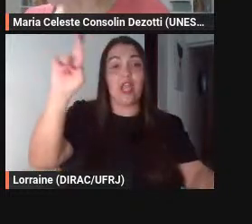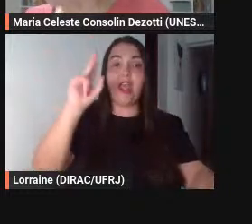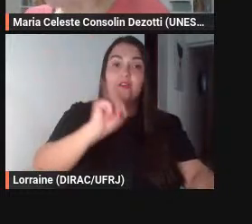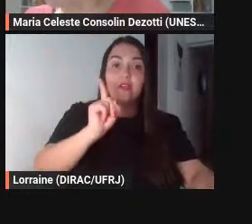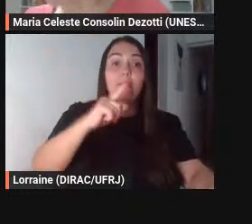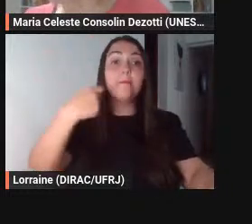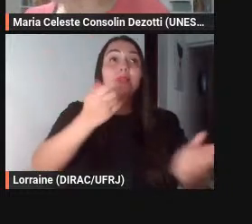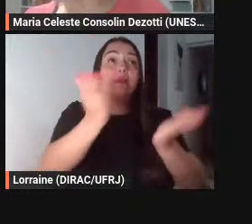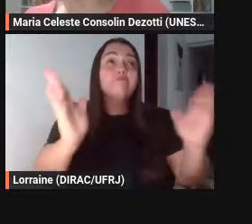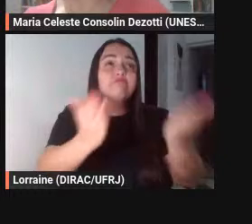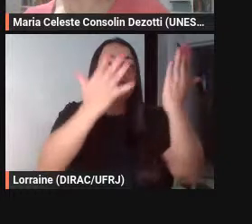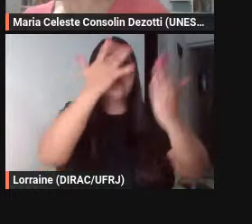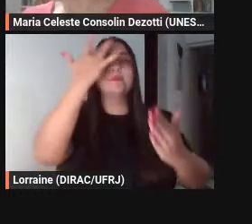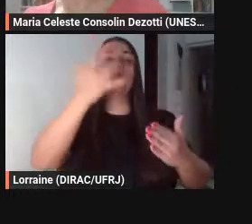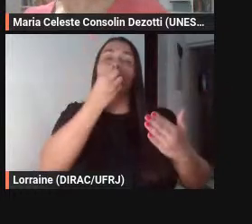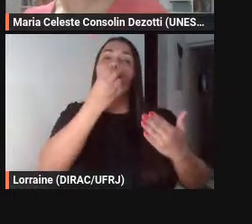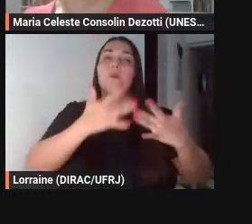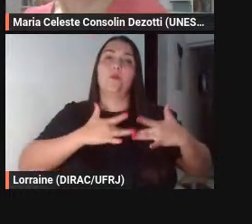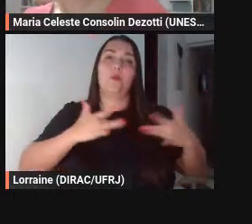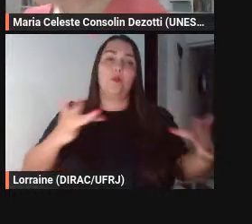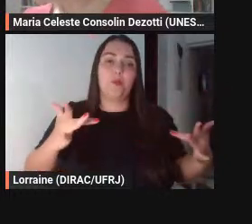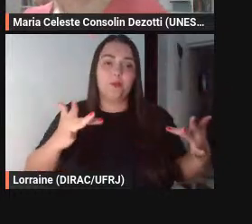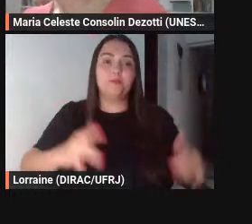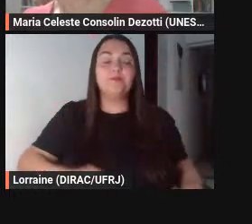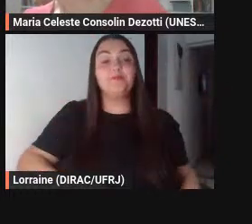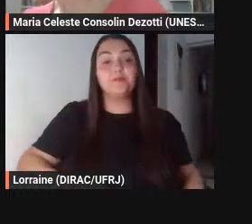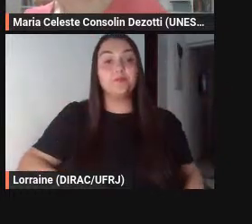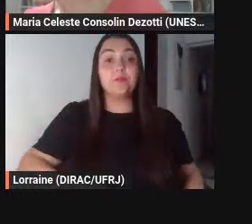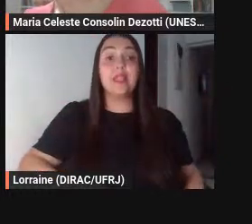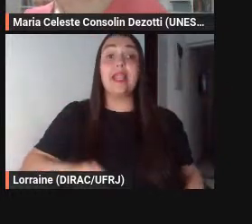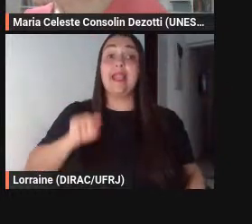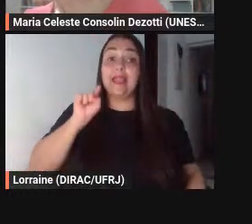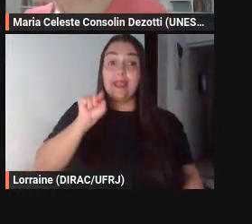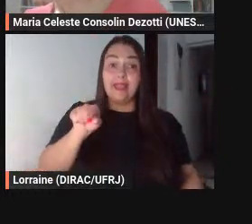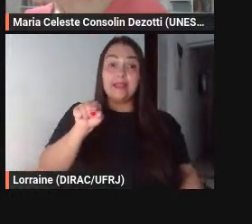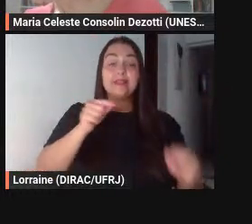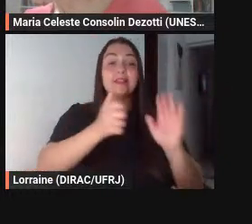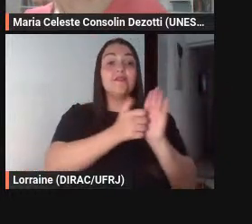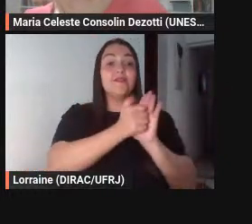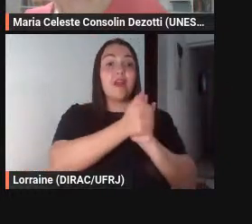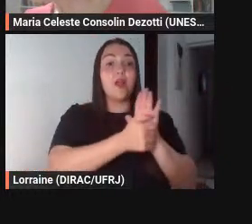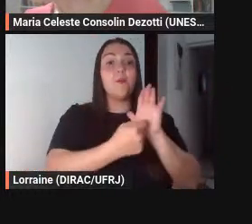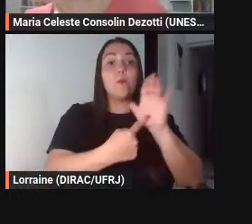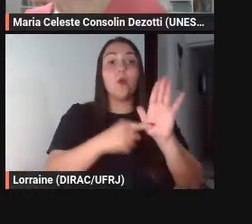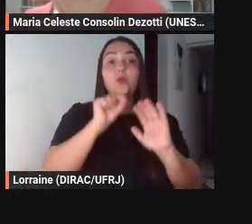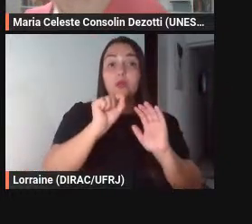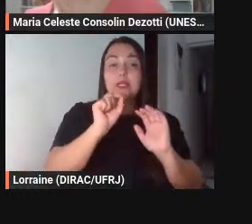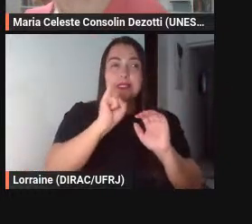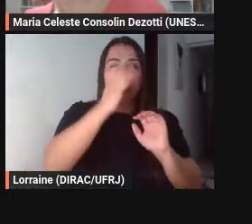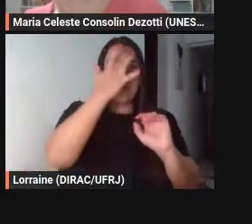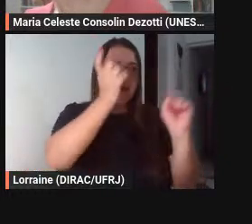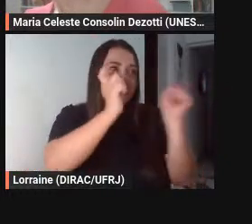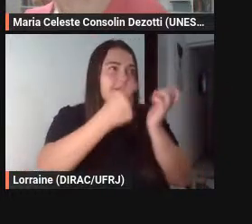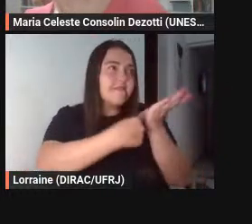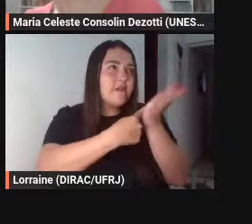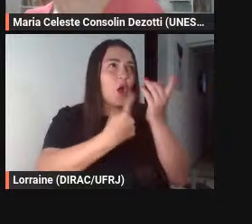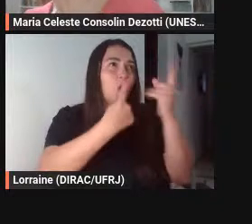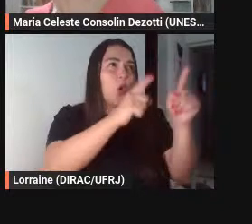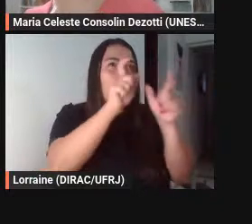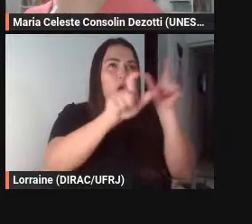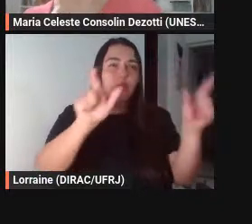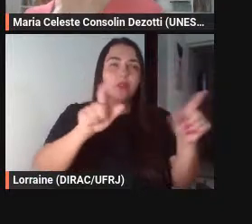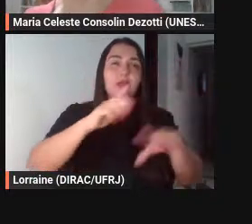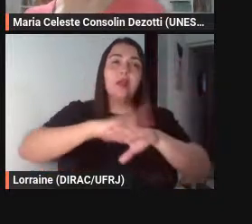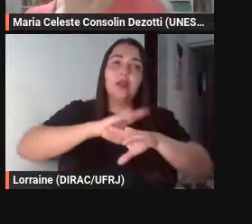benevolência a fábula mostra que aquele que maquina contra os outros reverte para